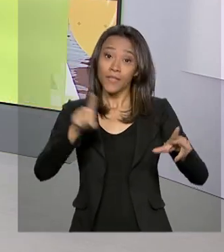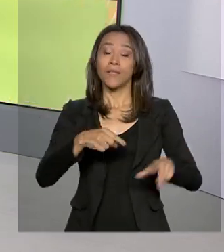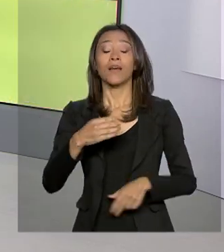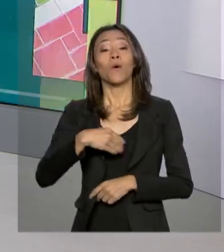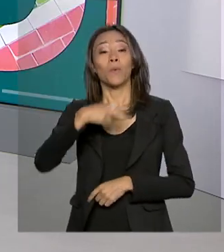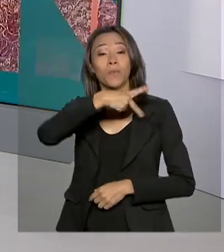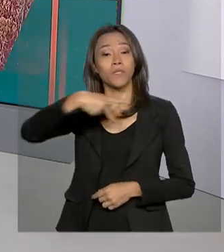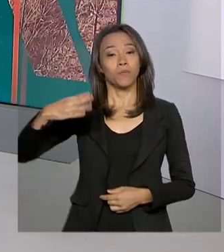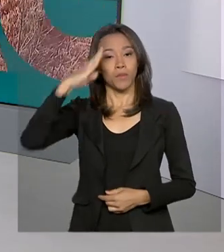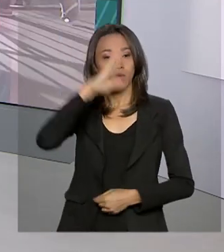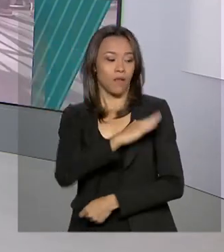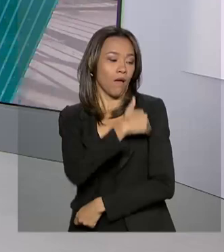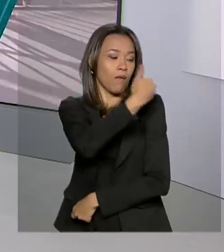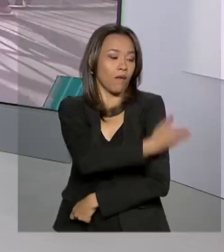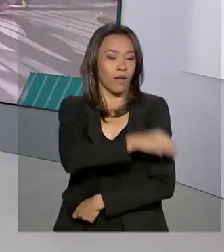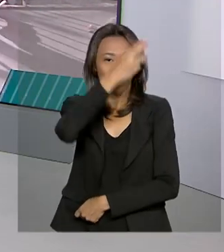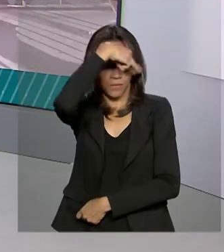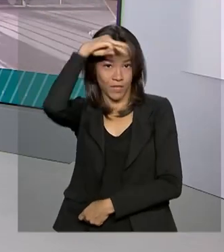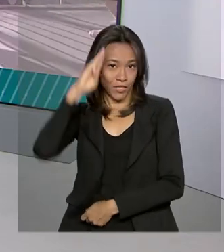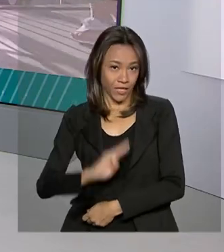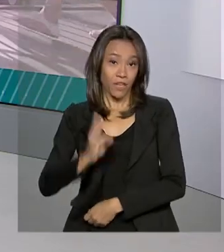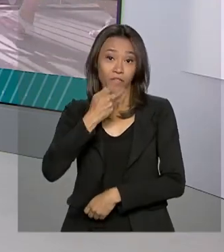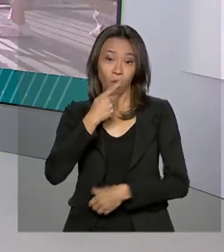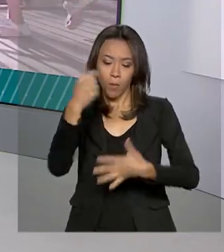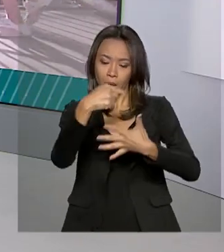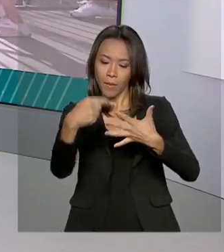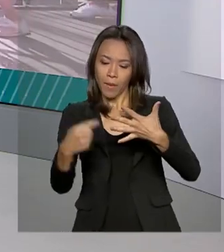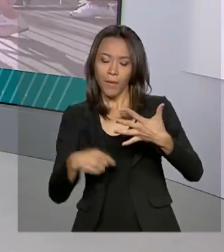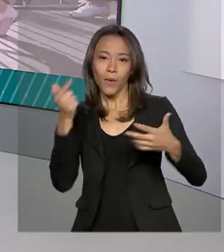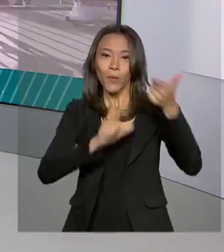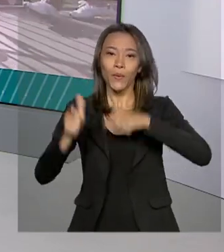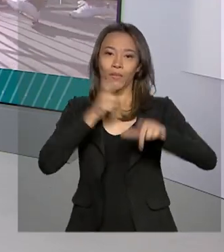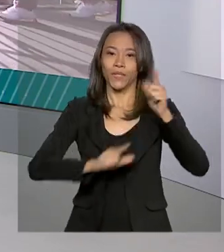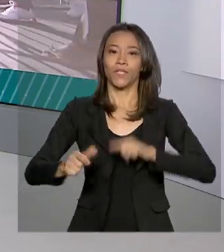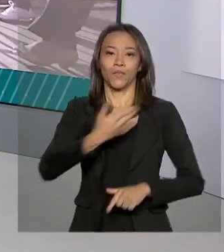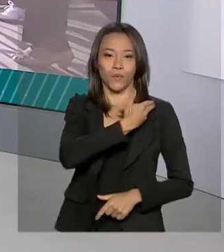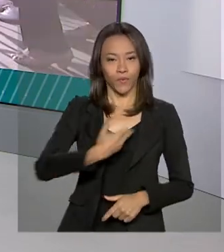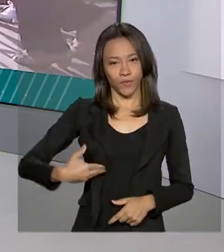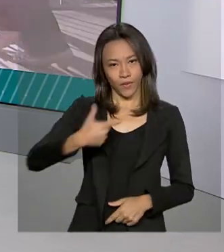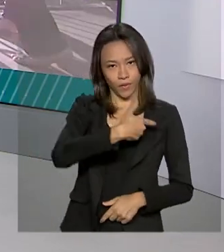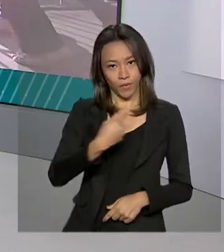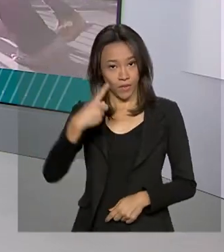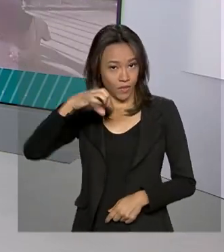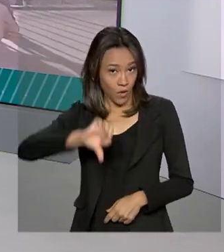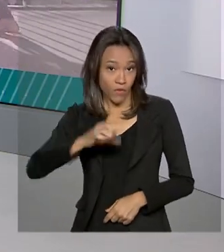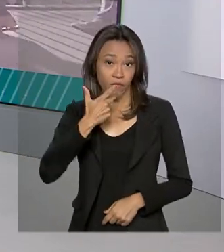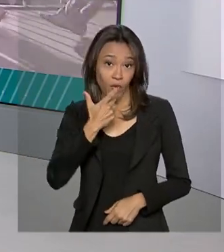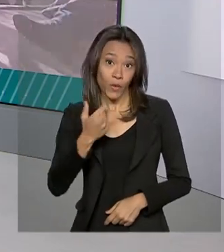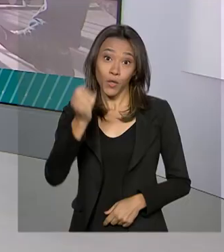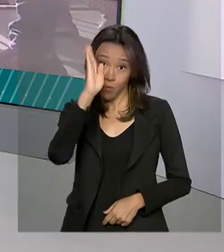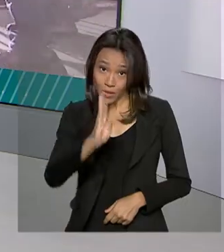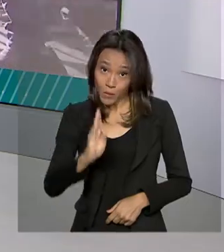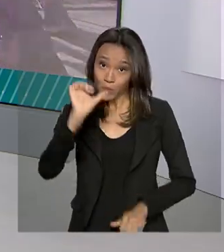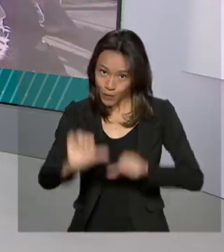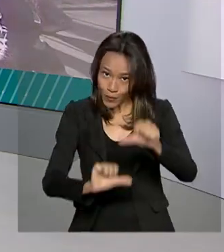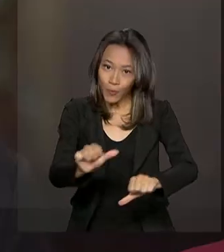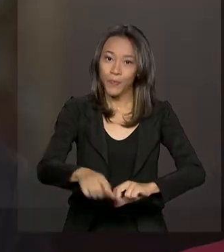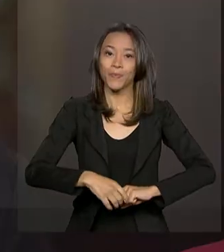primeira-dama, destacou as conquistas do governo em 2019 e afirmou que o Brasil mudou.